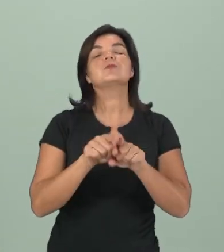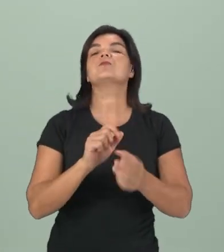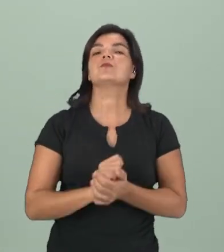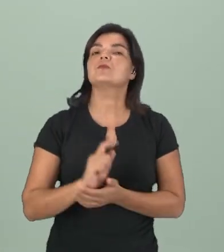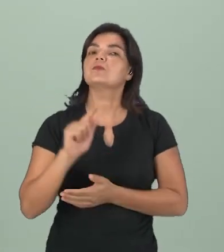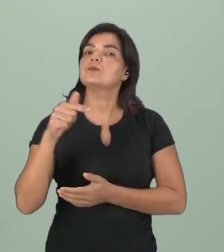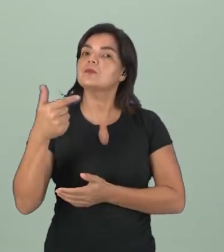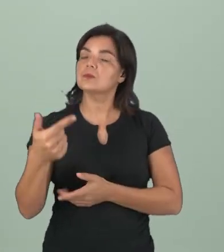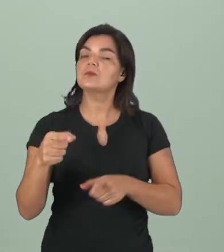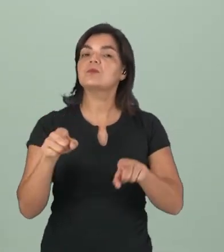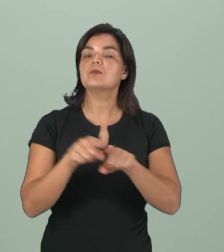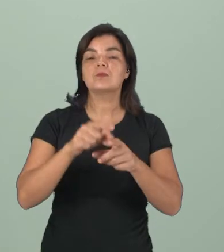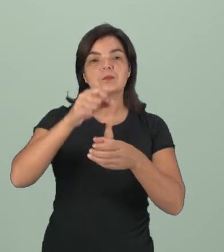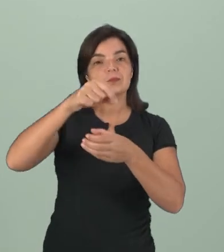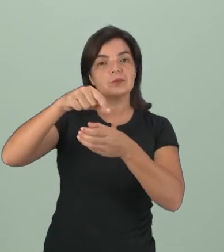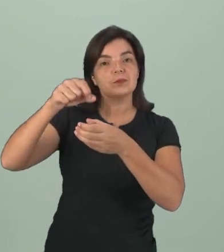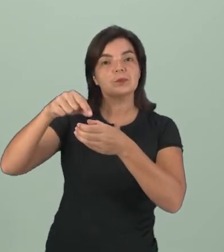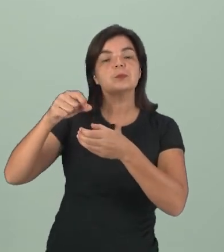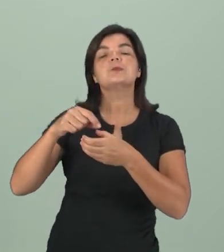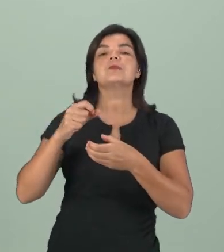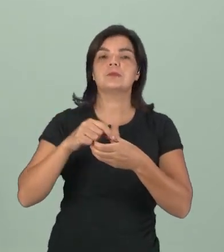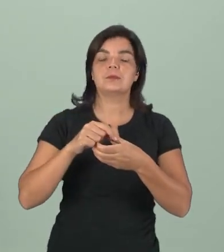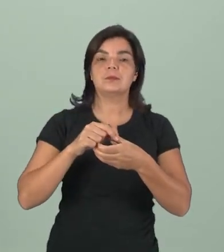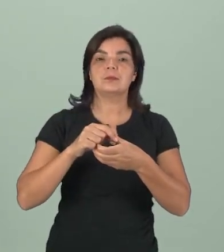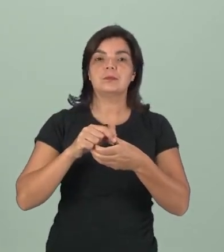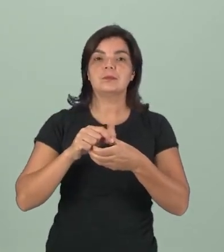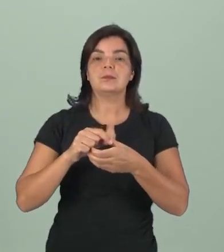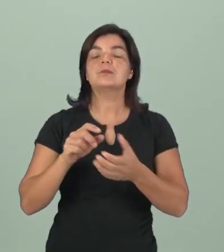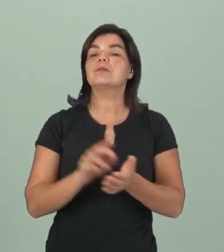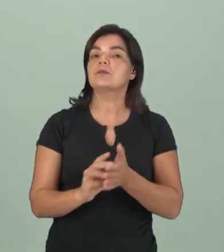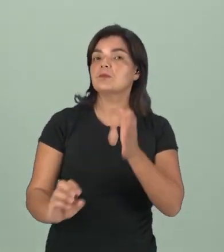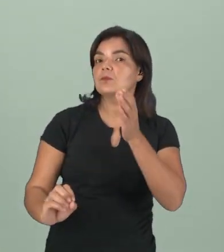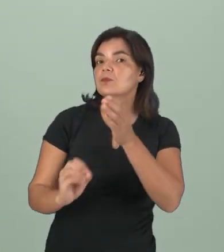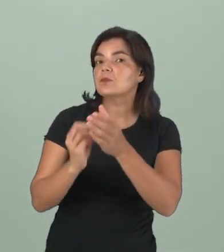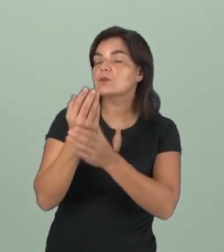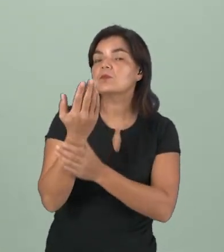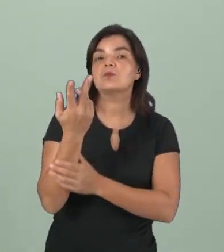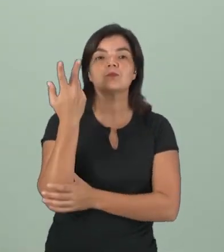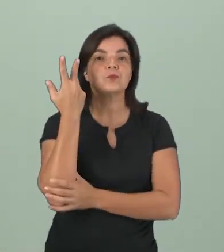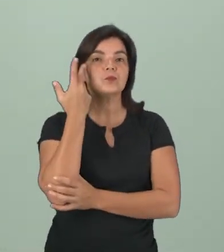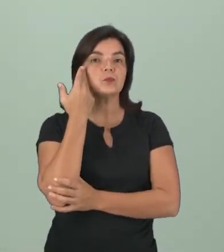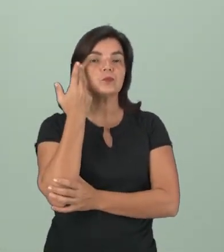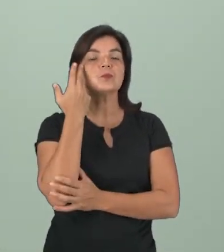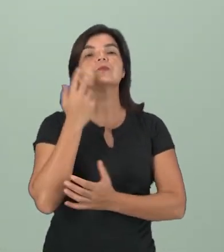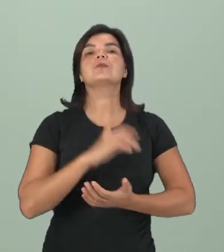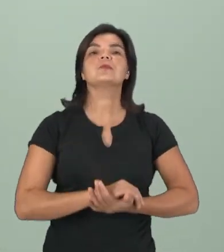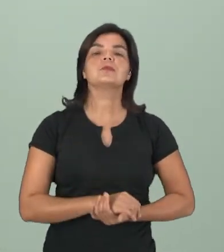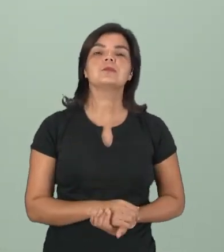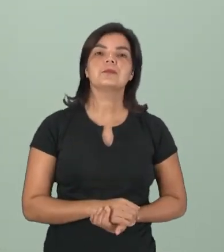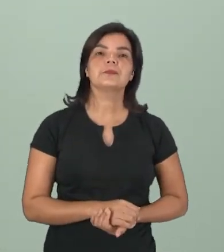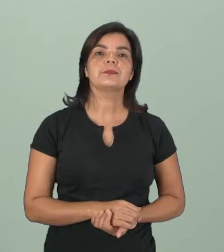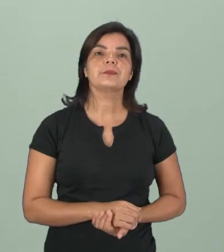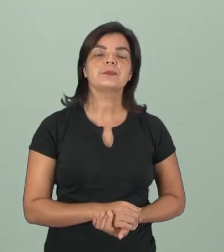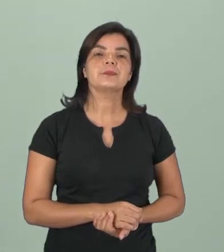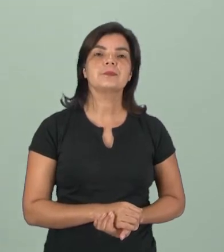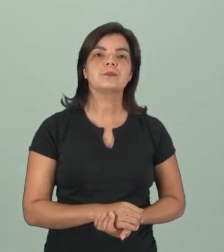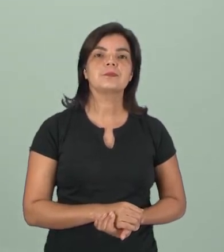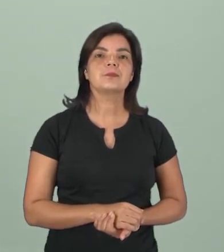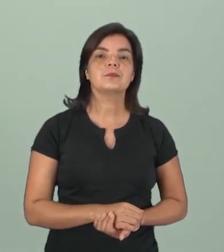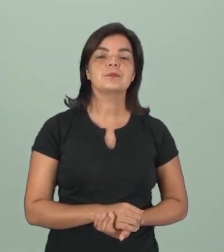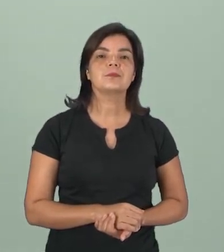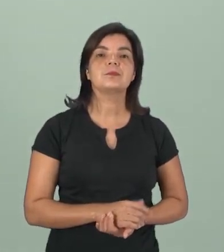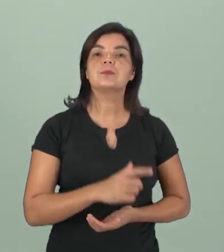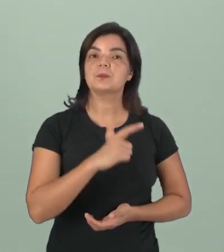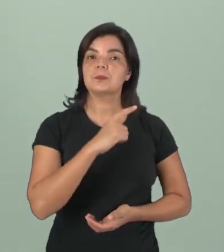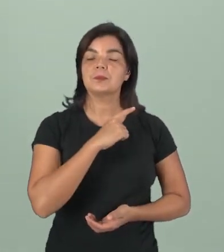e outras que são plantas nativas, que nascem espontaneamente. Então, eu tenho